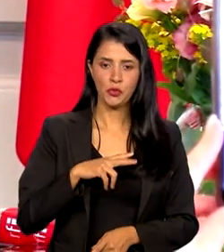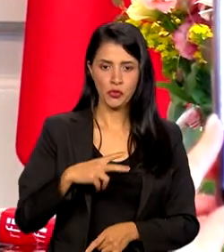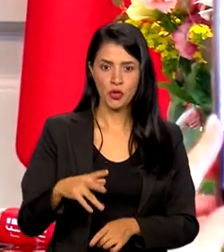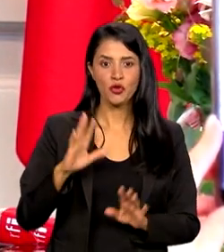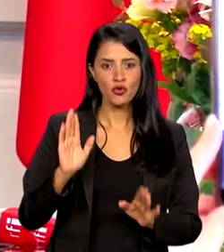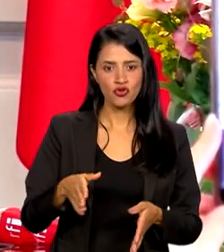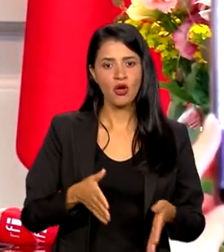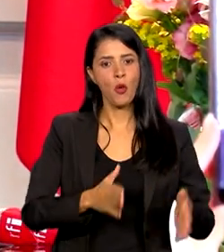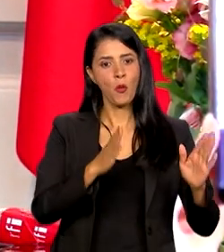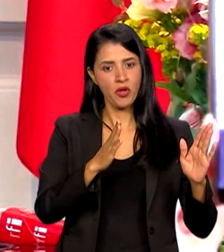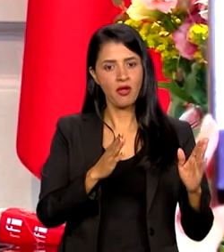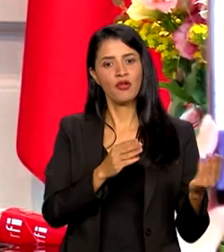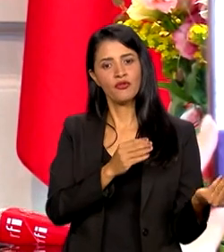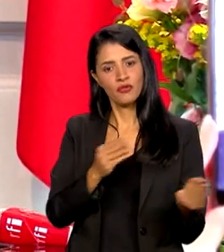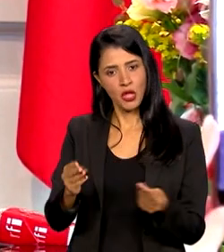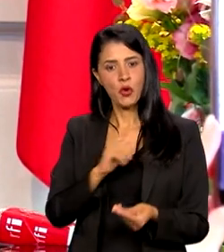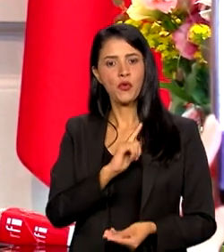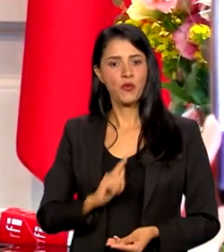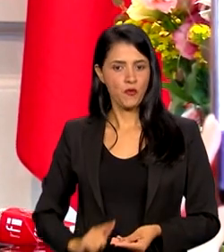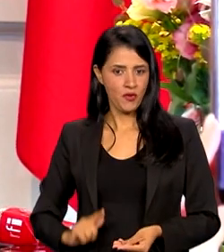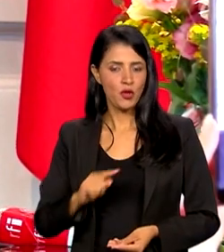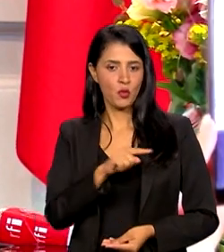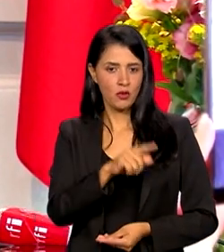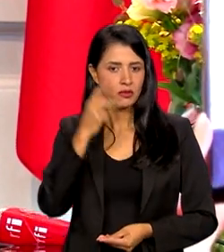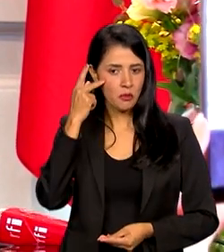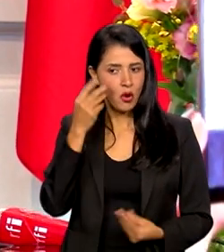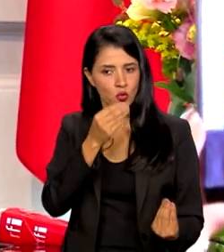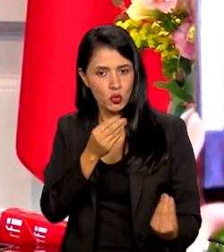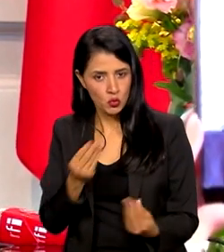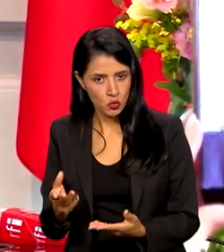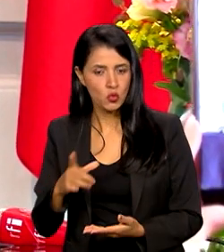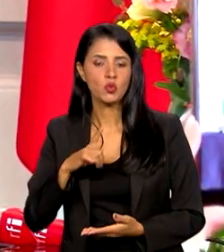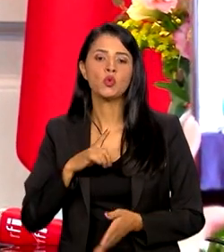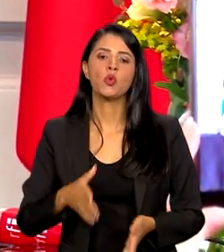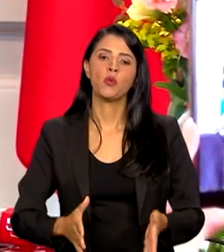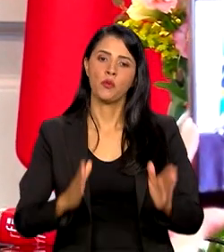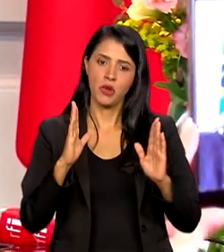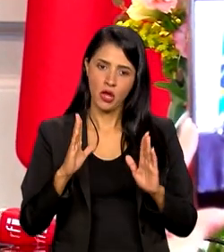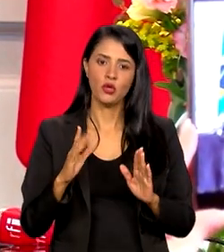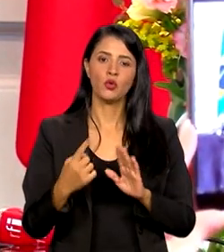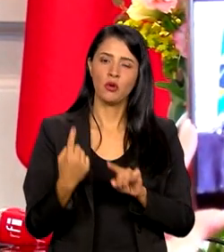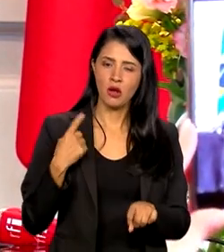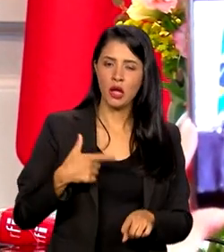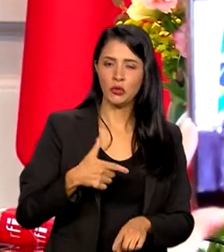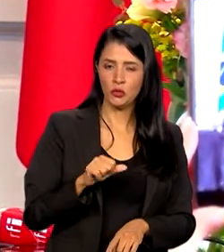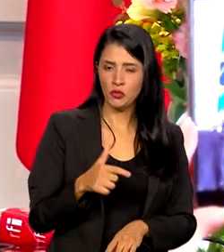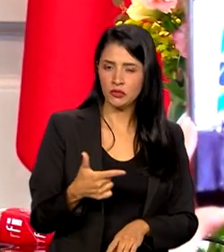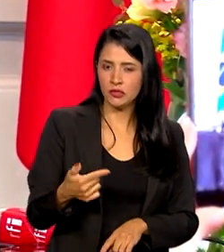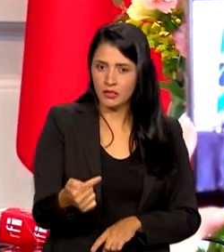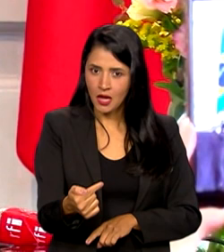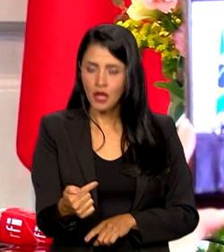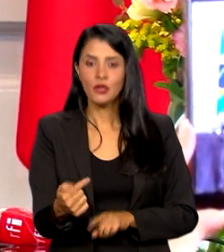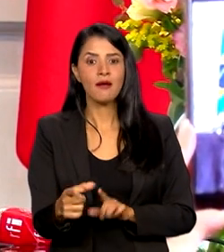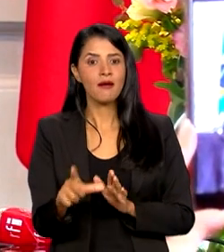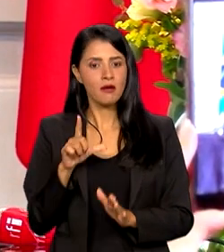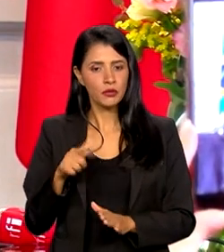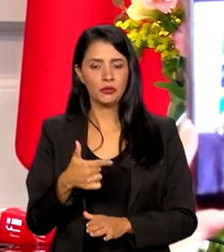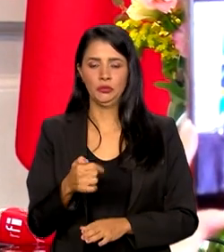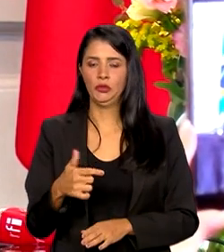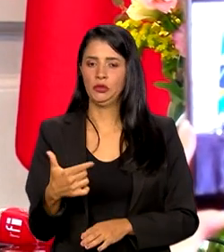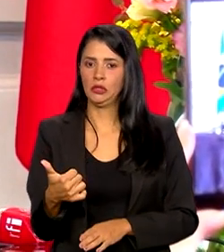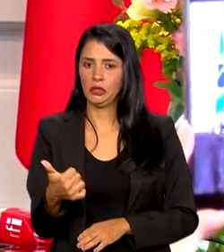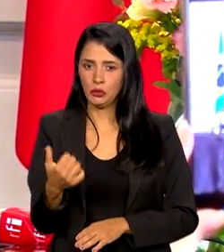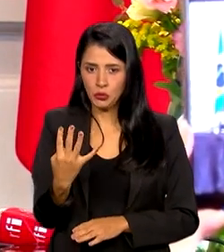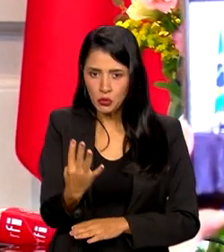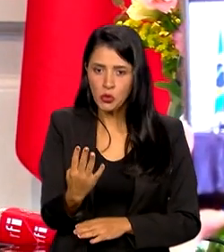governo de São Paulo desde 2017. Desde 2014, se procurava fazer essa parceria. E ontem a gente teve a oportunidade também